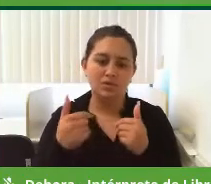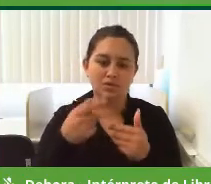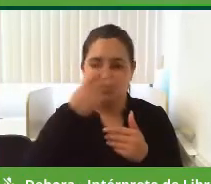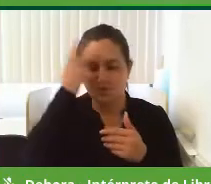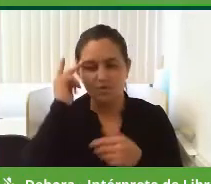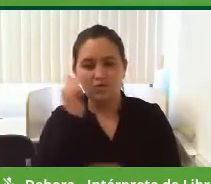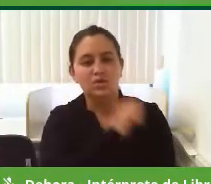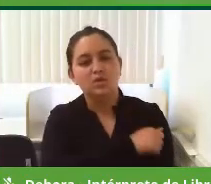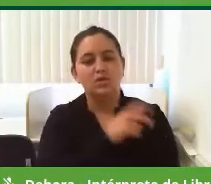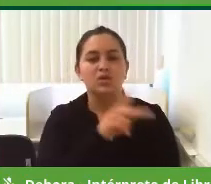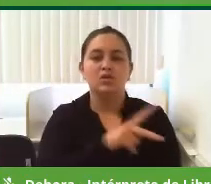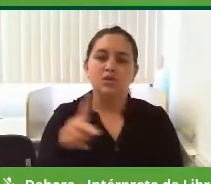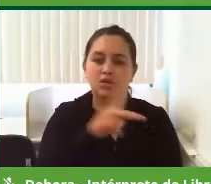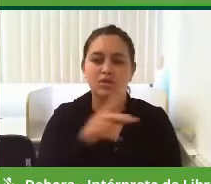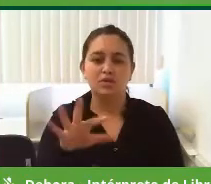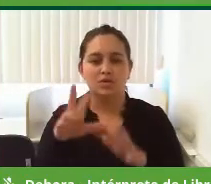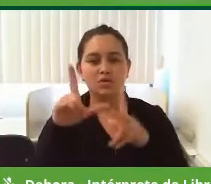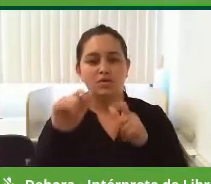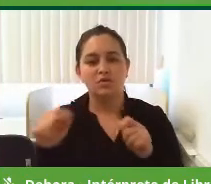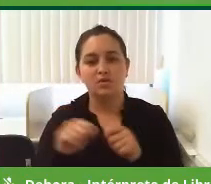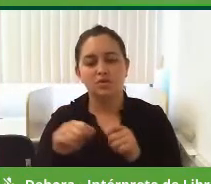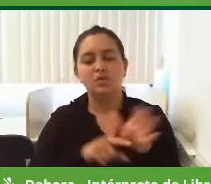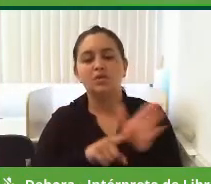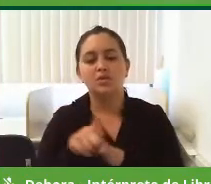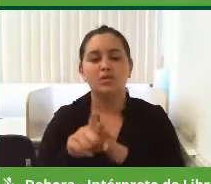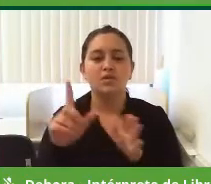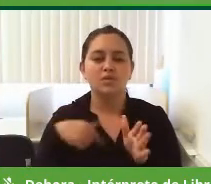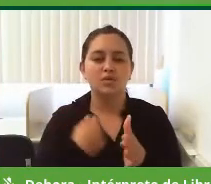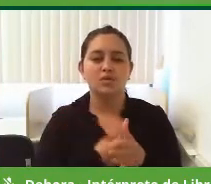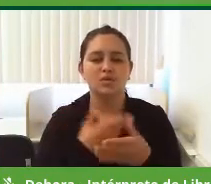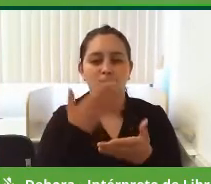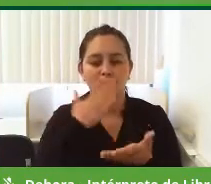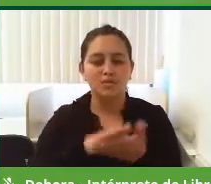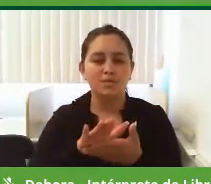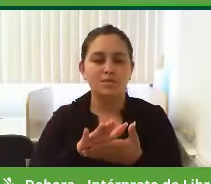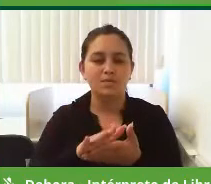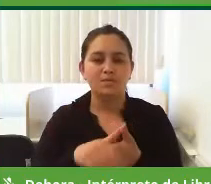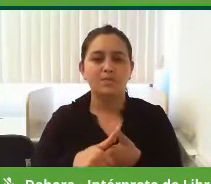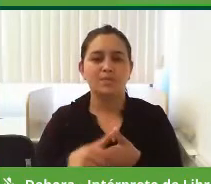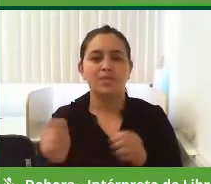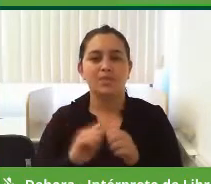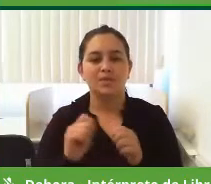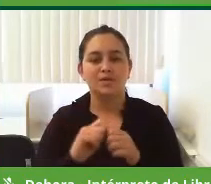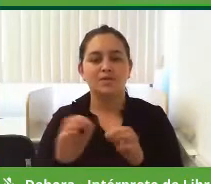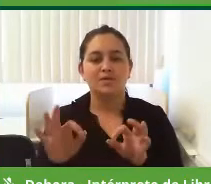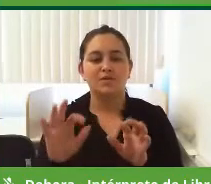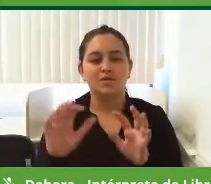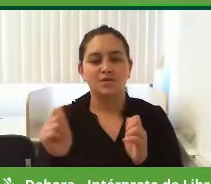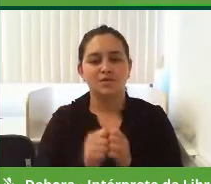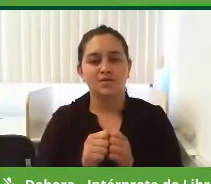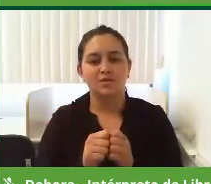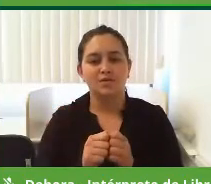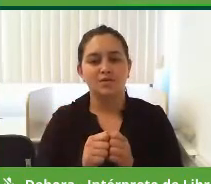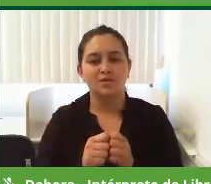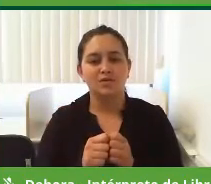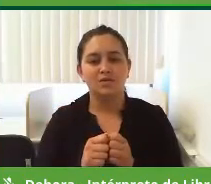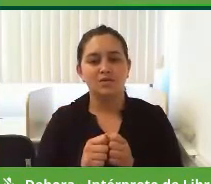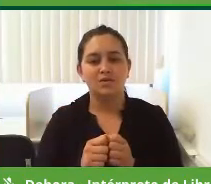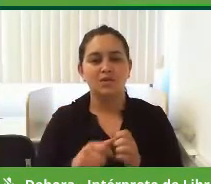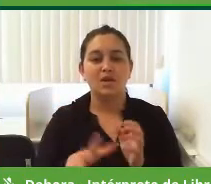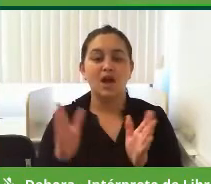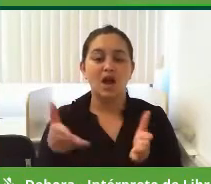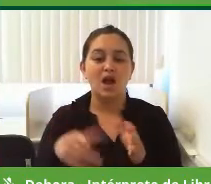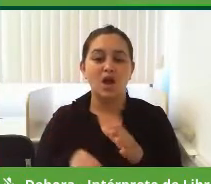alunos, professores, que elaborassem questões e nos mandassem, as questões foram colocadas aqui numa urna e eu vou